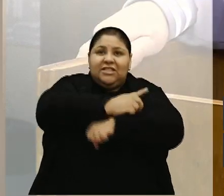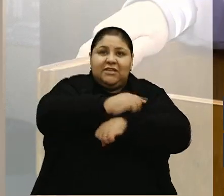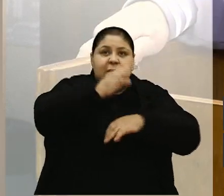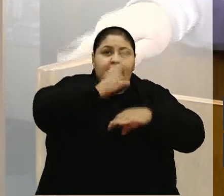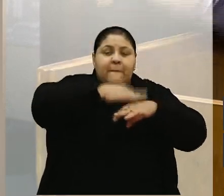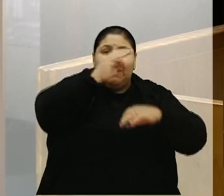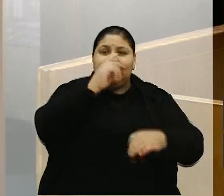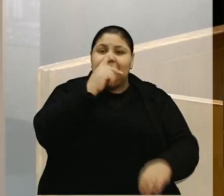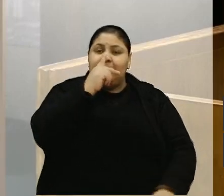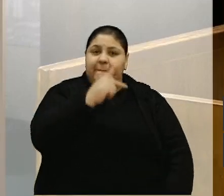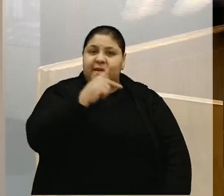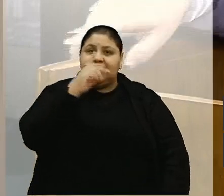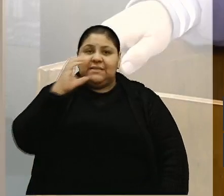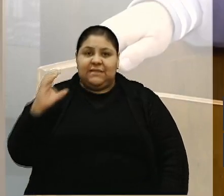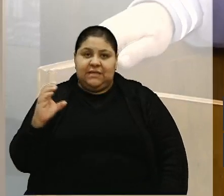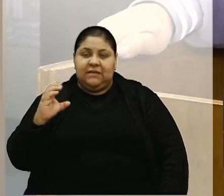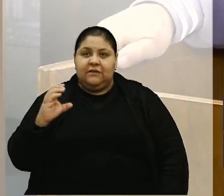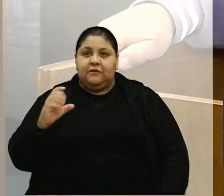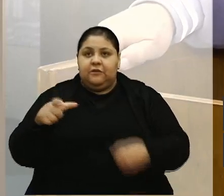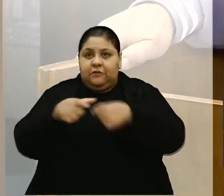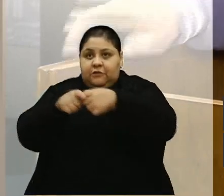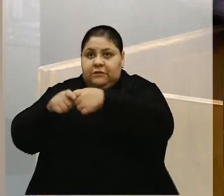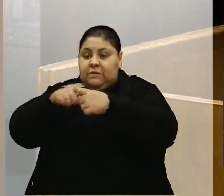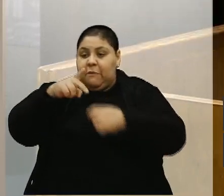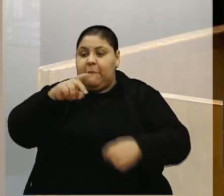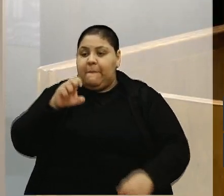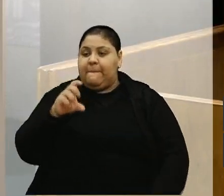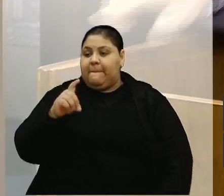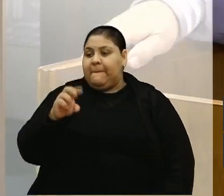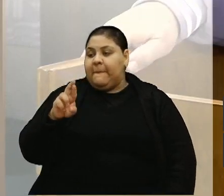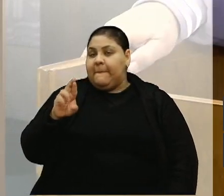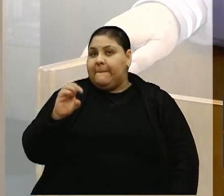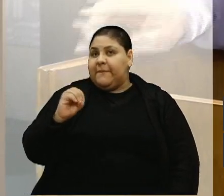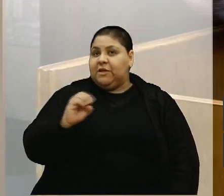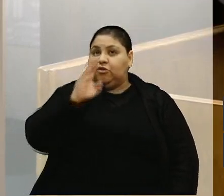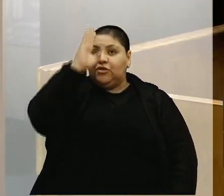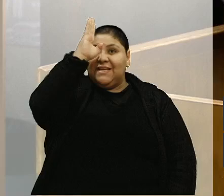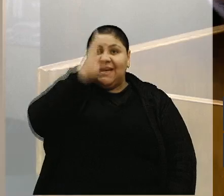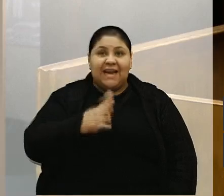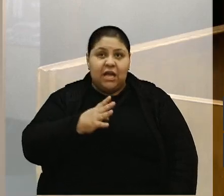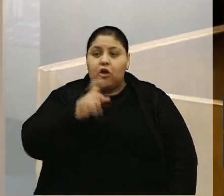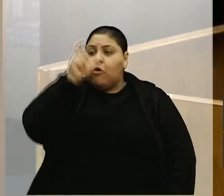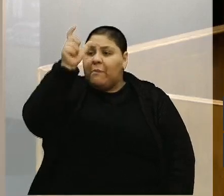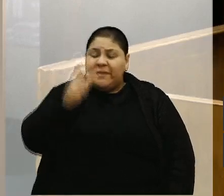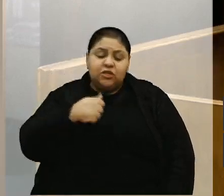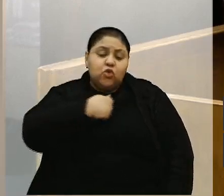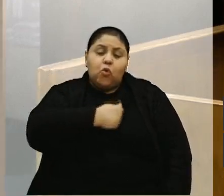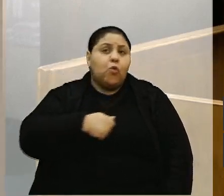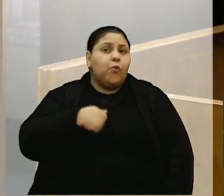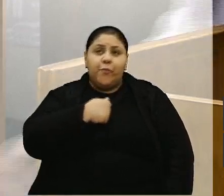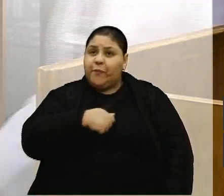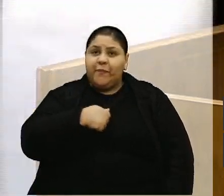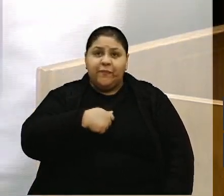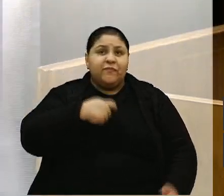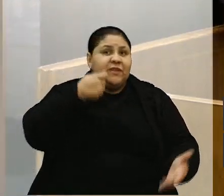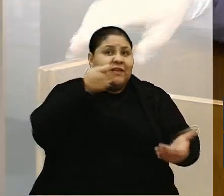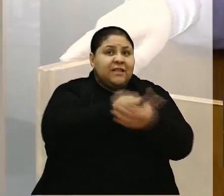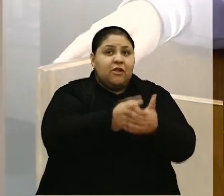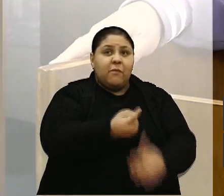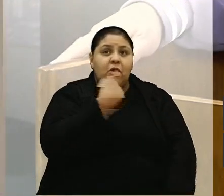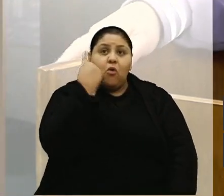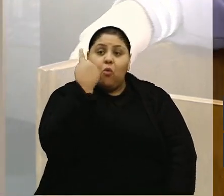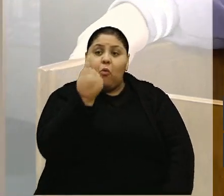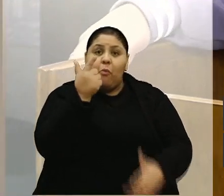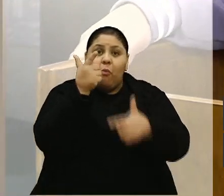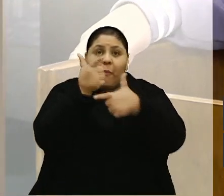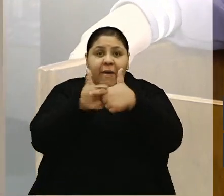no distrito, ali na estrada, Pedro D'Ambros, de graça. Uma pessoa bem humilde que ainda não pagou uma prestação